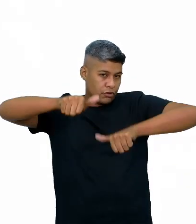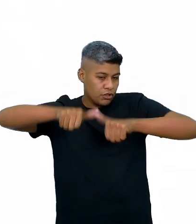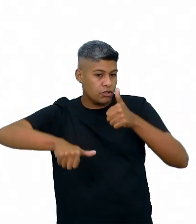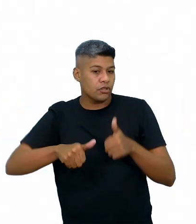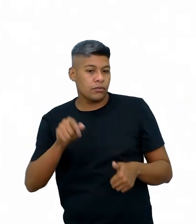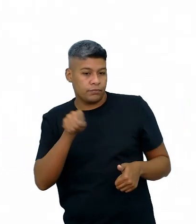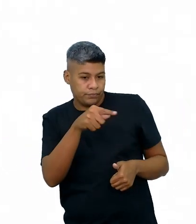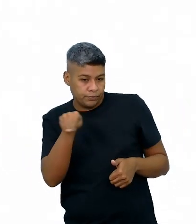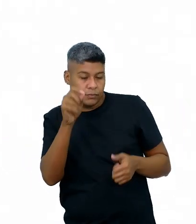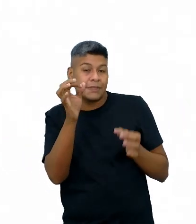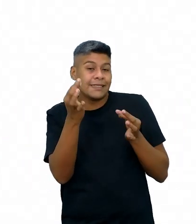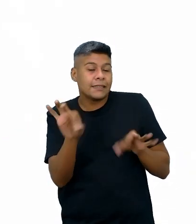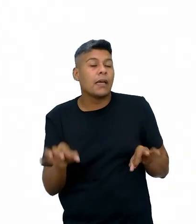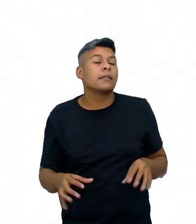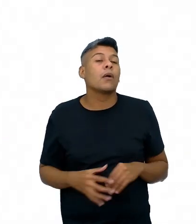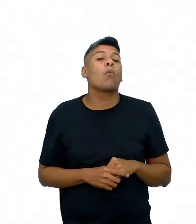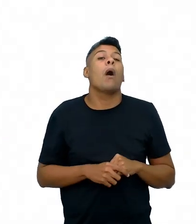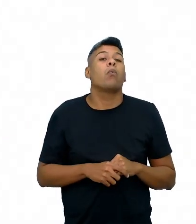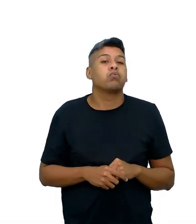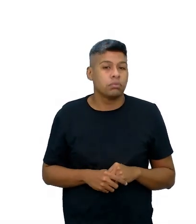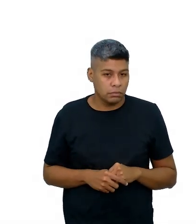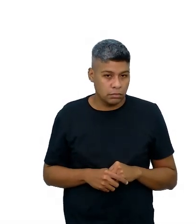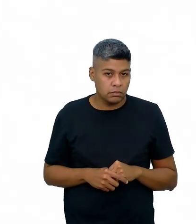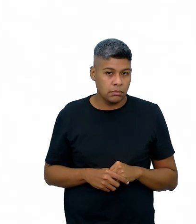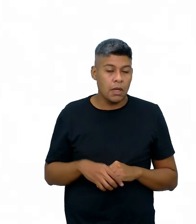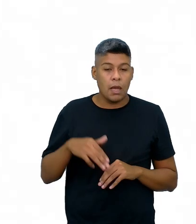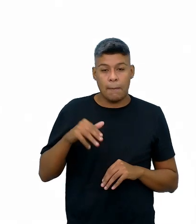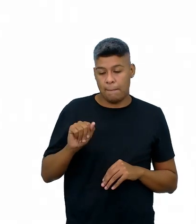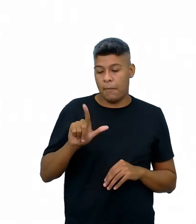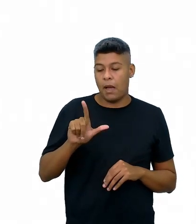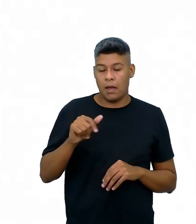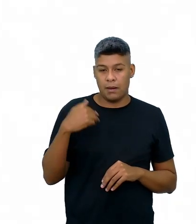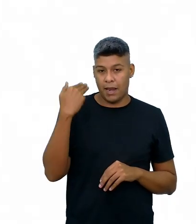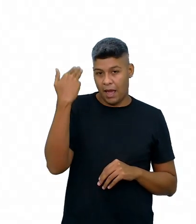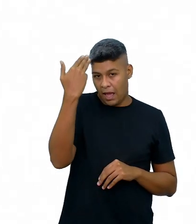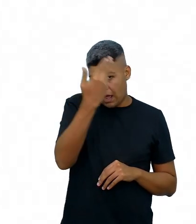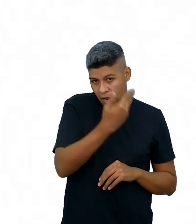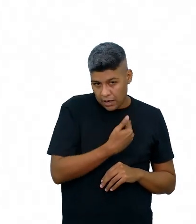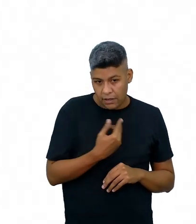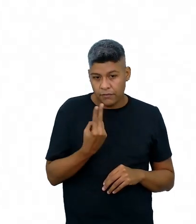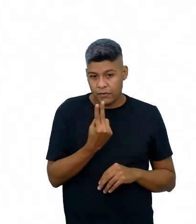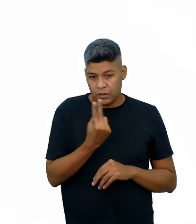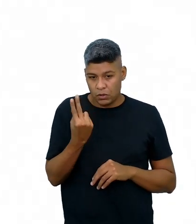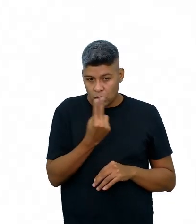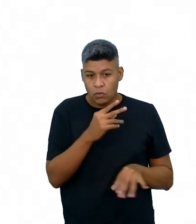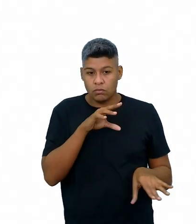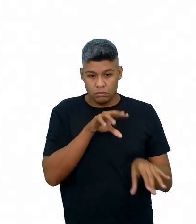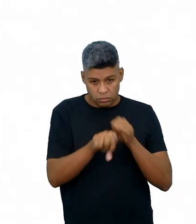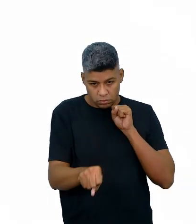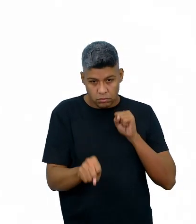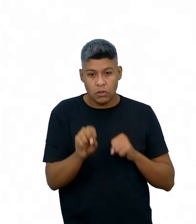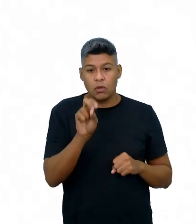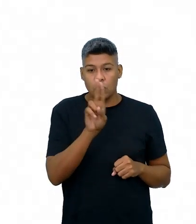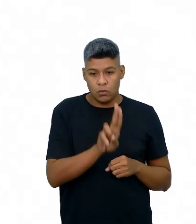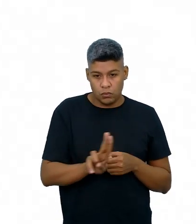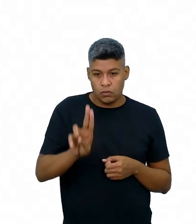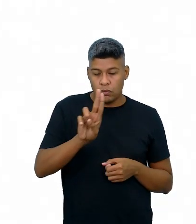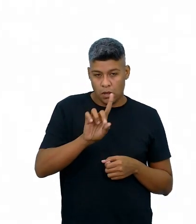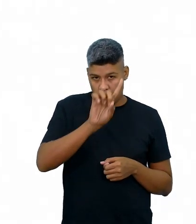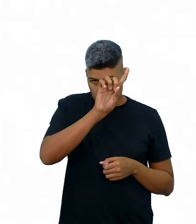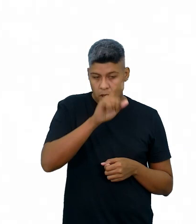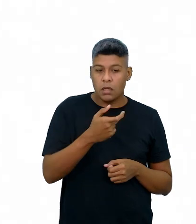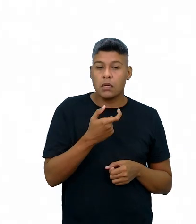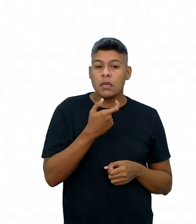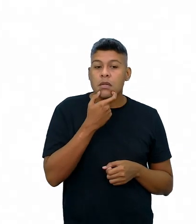assinale a alternativa correta. A garota Malala, de 22 anos, comemorou sua formatura na Universidade de Oxford,